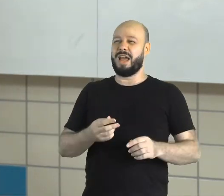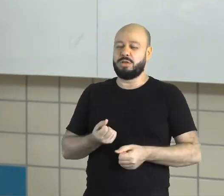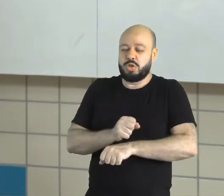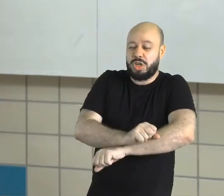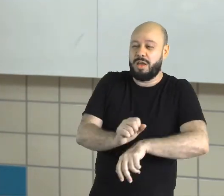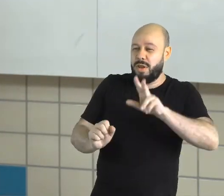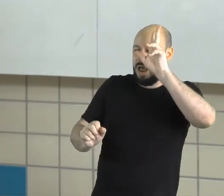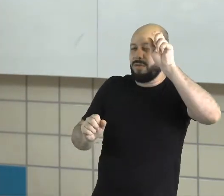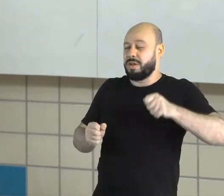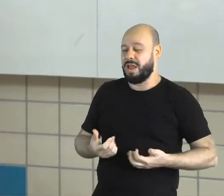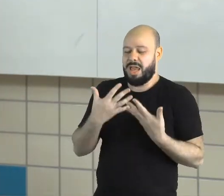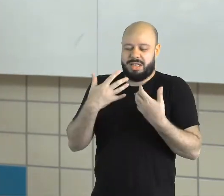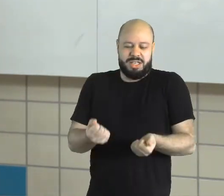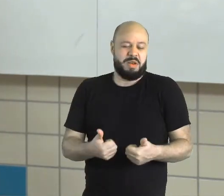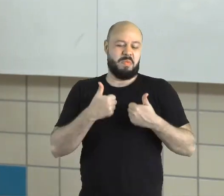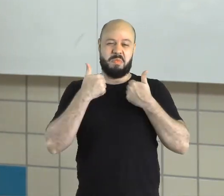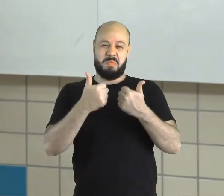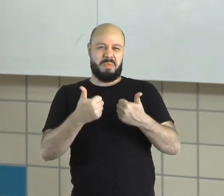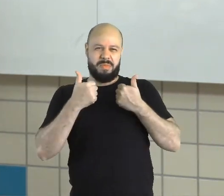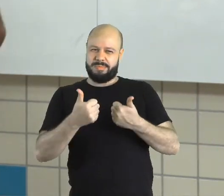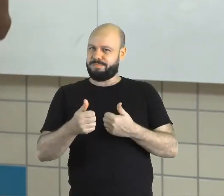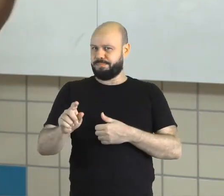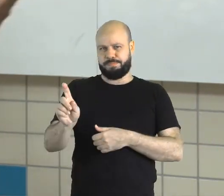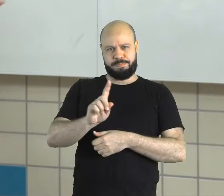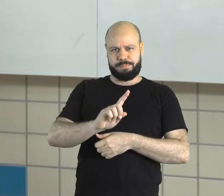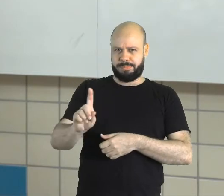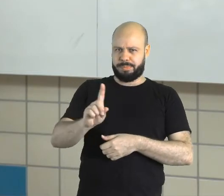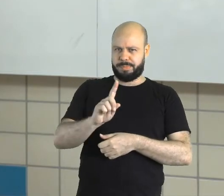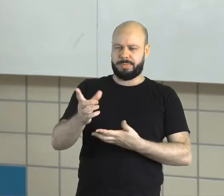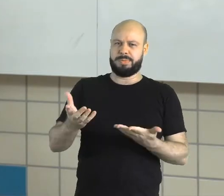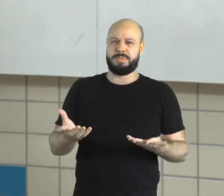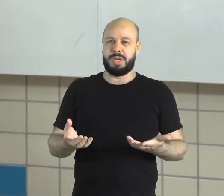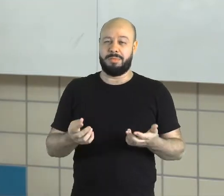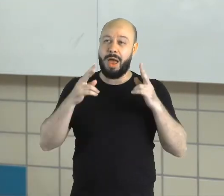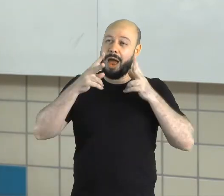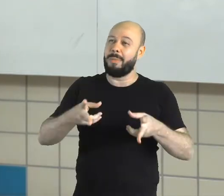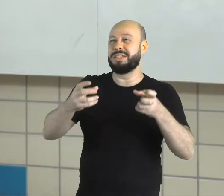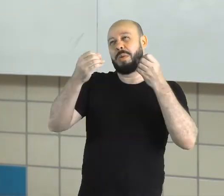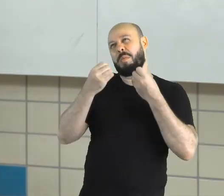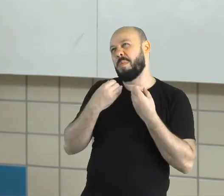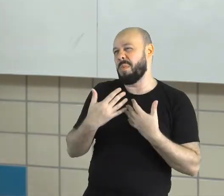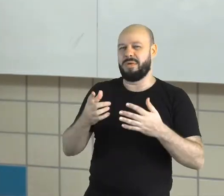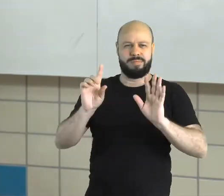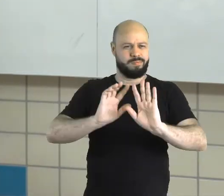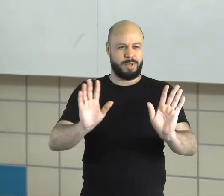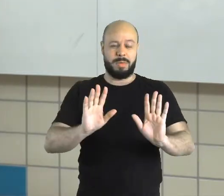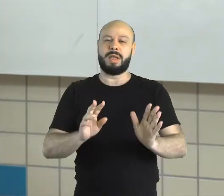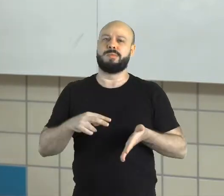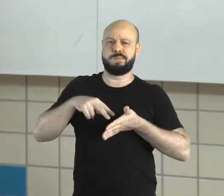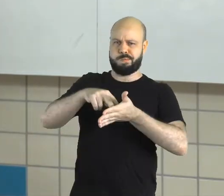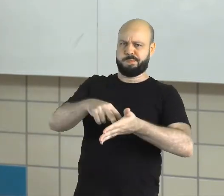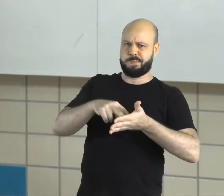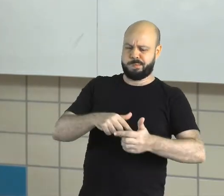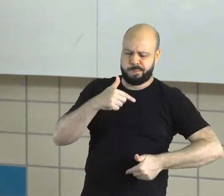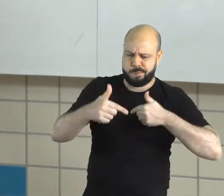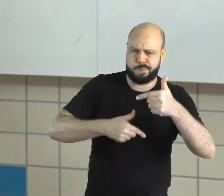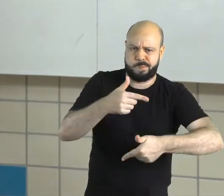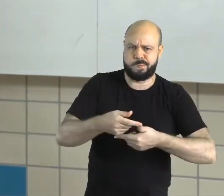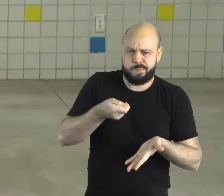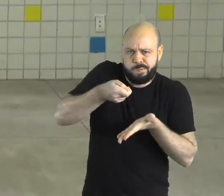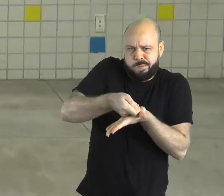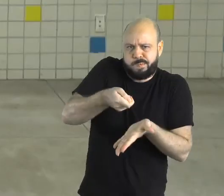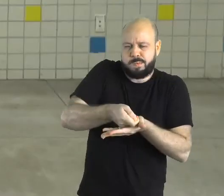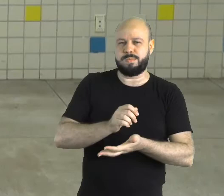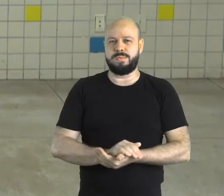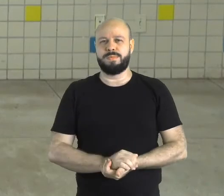submeteu e aceitou, tá, de boa forma, com bons olhos. Não, houve um processo de resistência, houve as lutas. Bom,